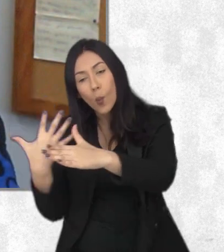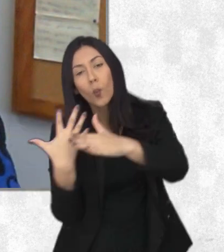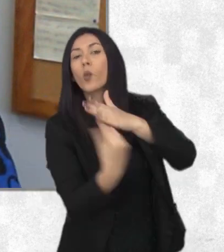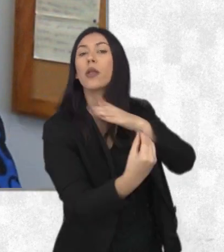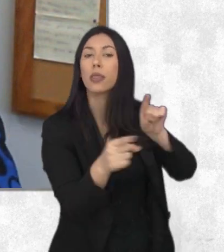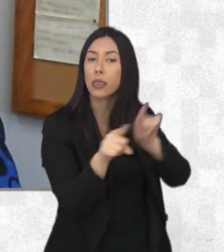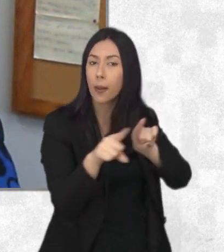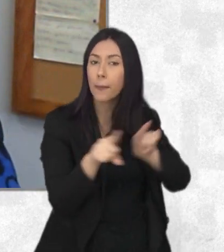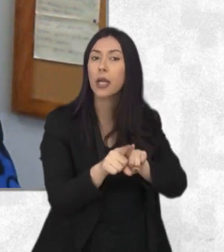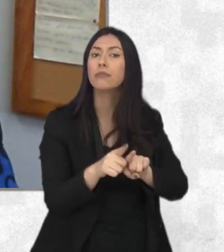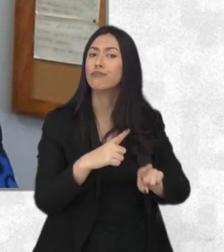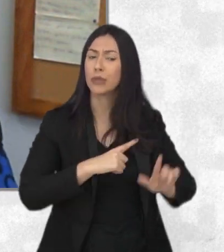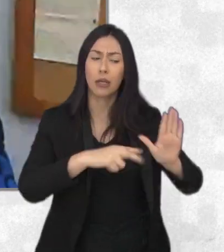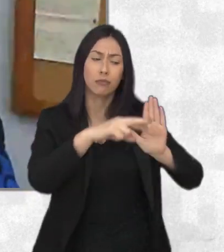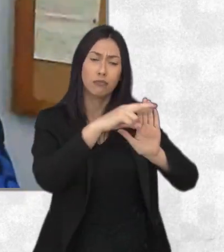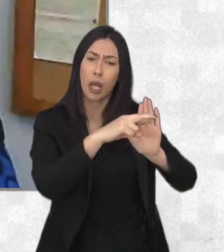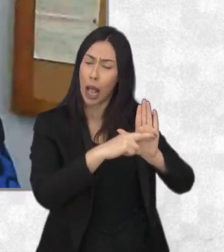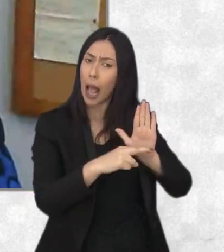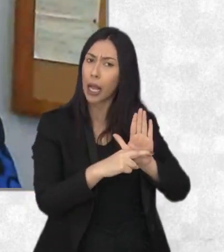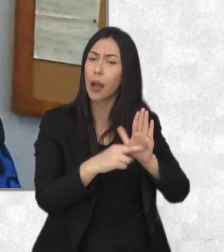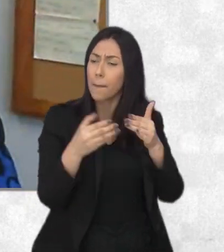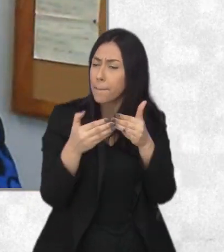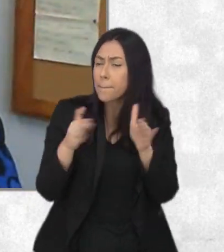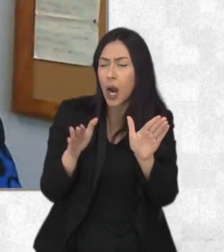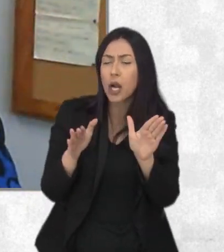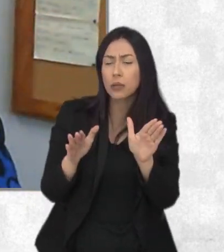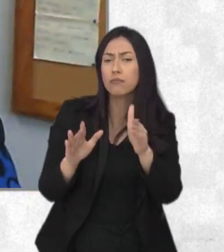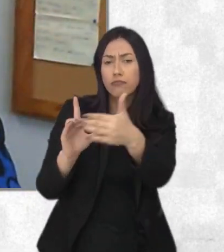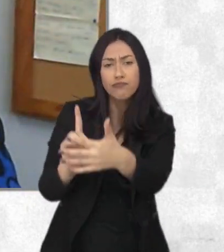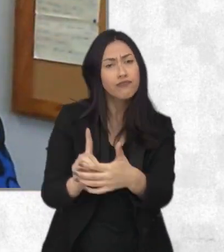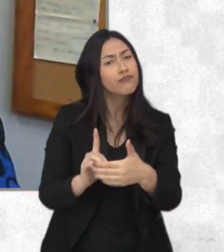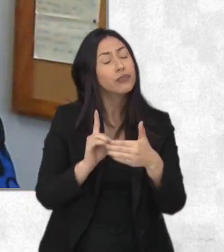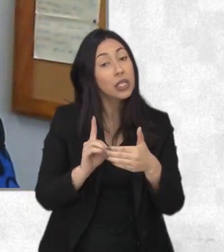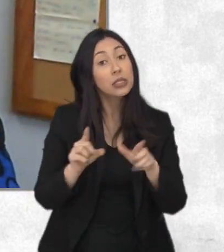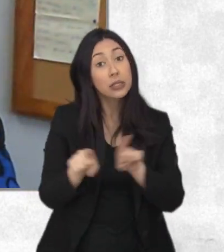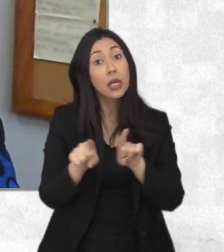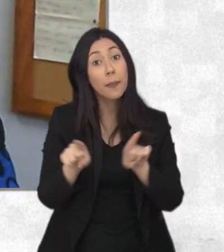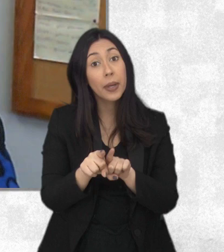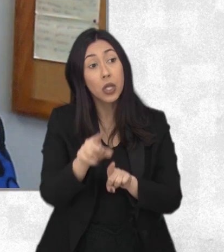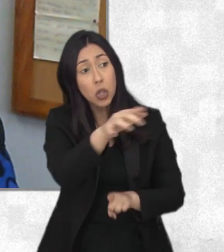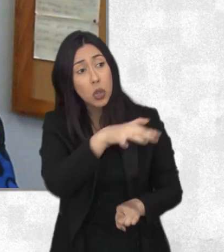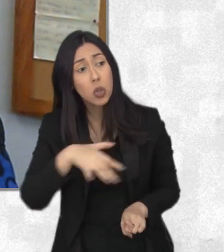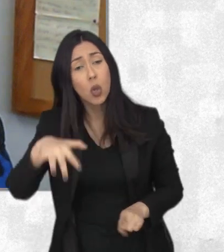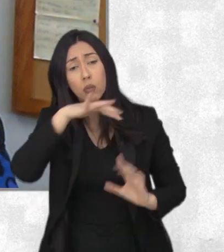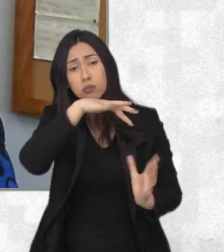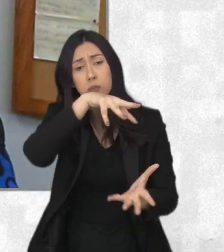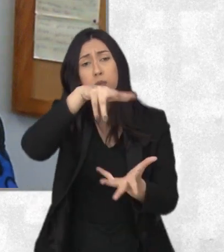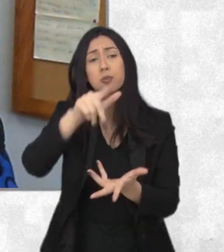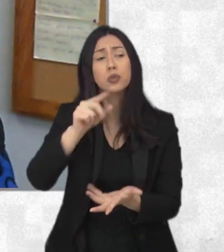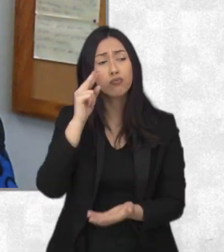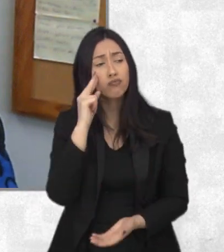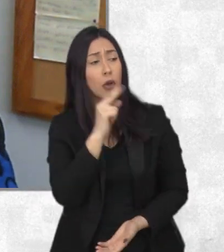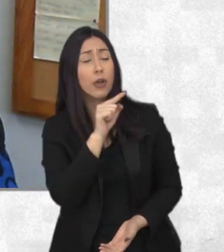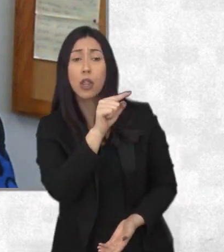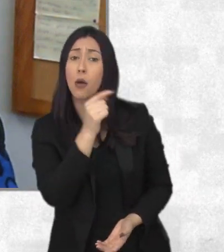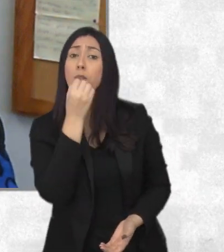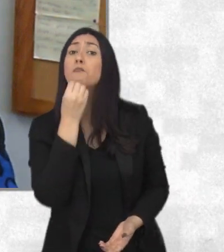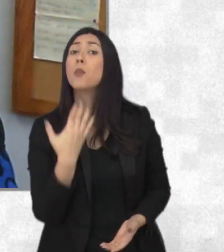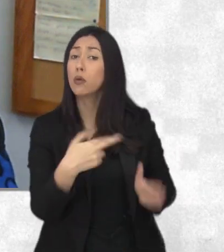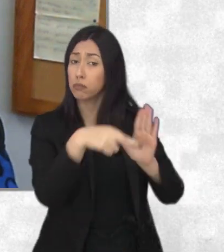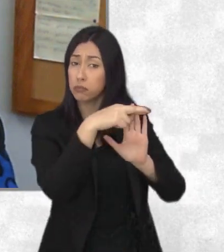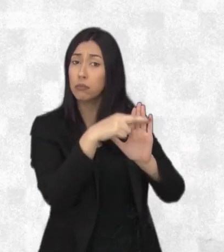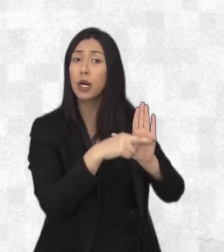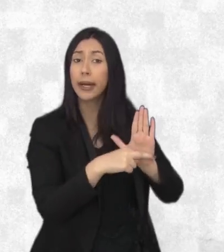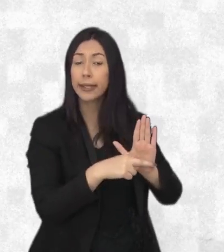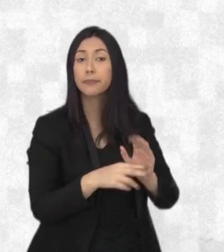bastante amplo bastante inclusivo que é considerado internacionalmente um dos conceitos mais modernos e mais abrangentes de